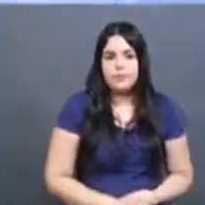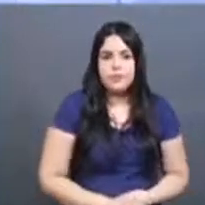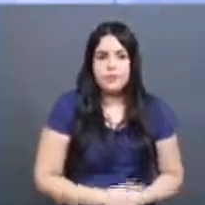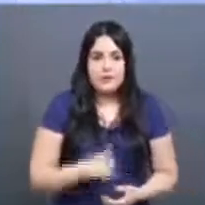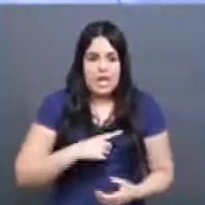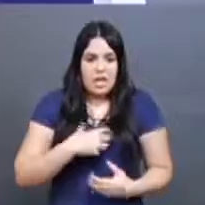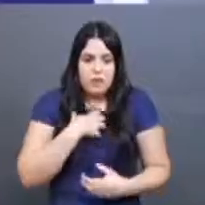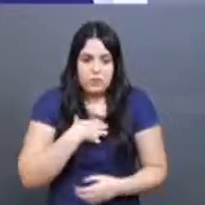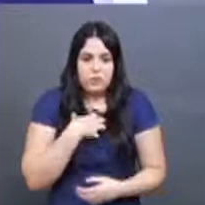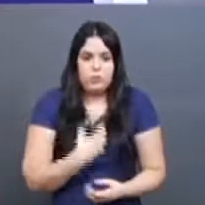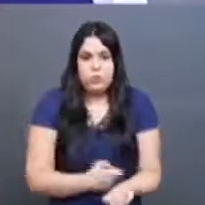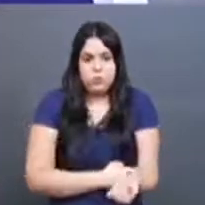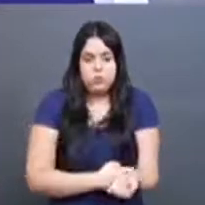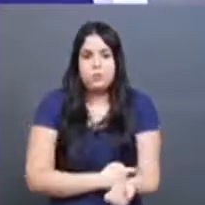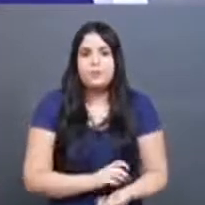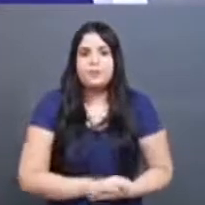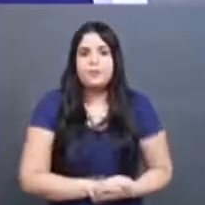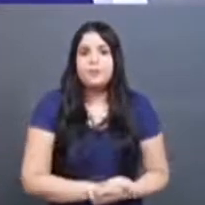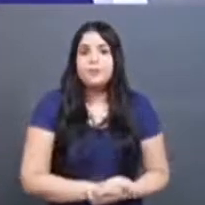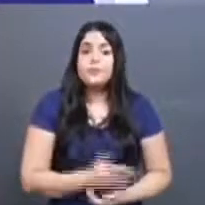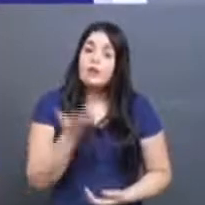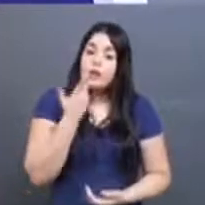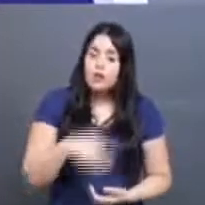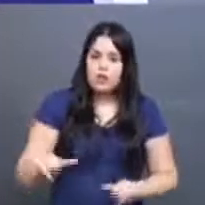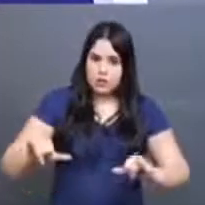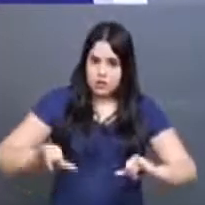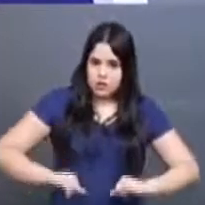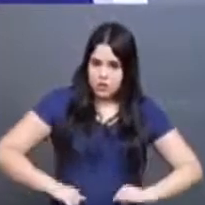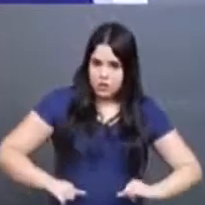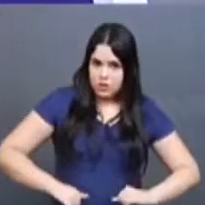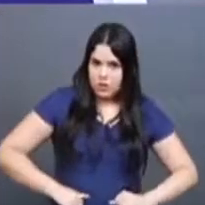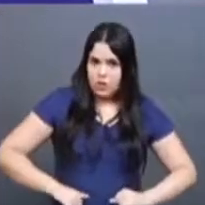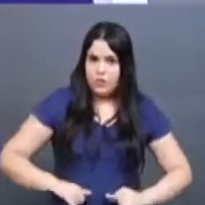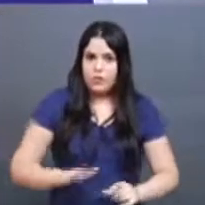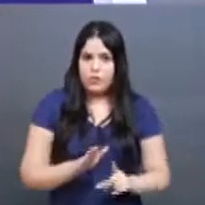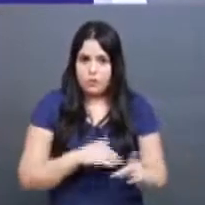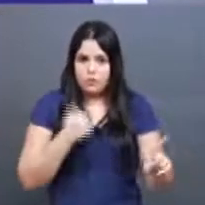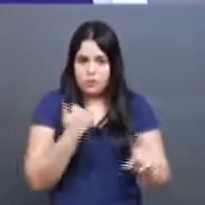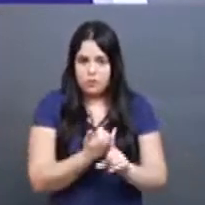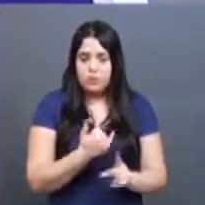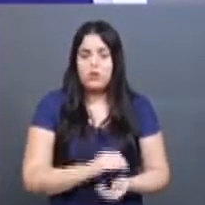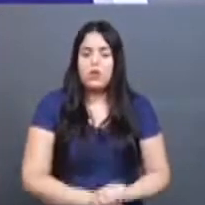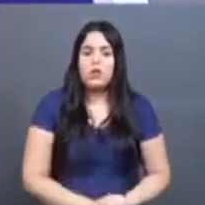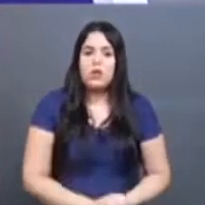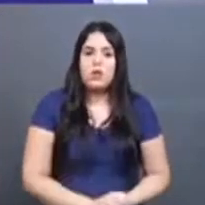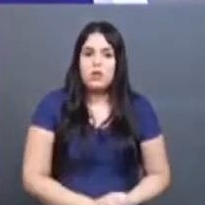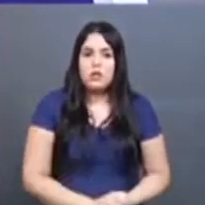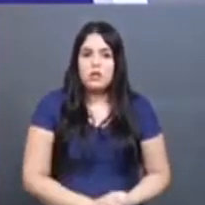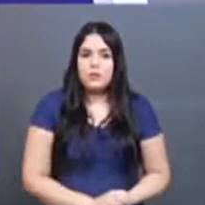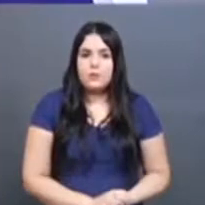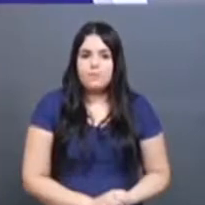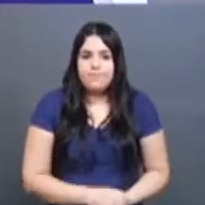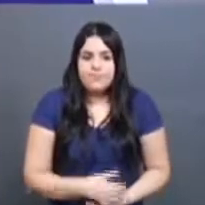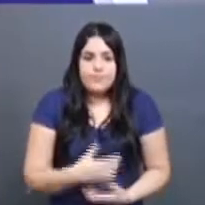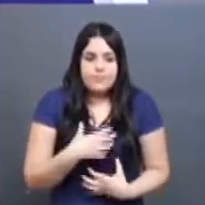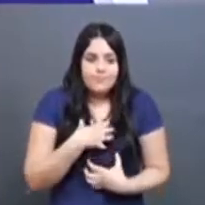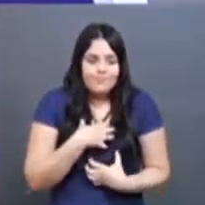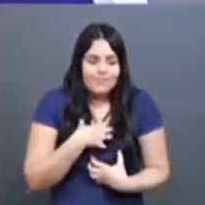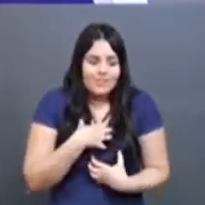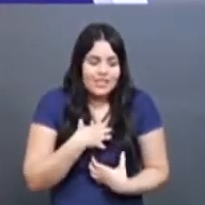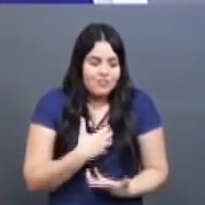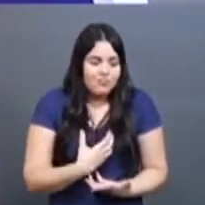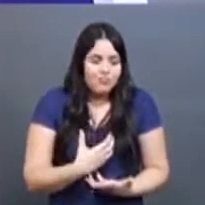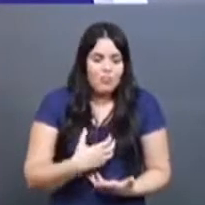raiva dentro. E a criança que sofre o ataque, que fica com aquela raiva contida também.